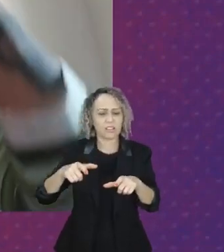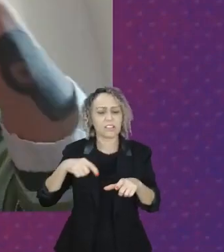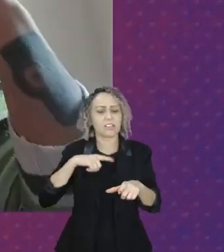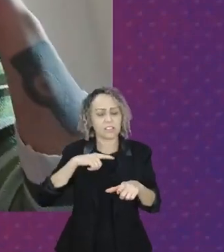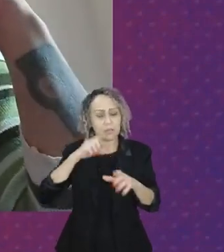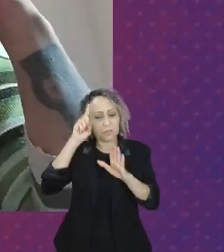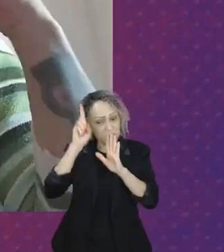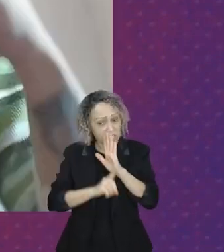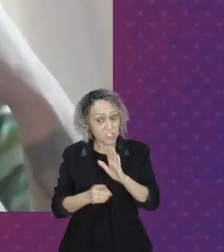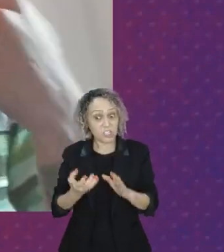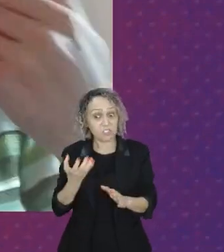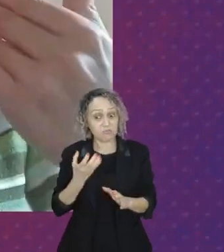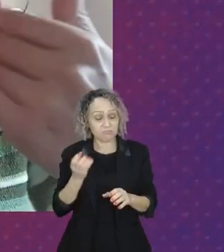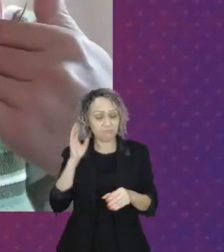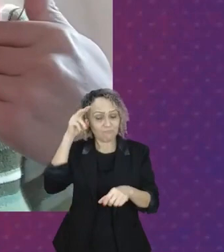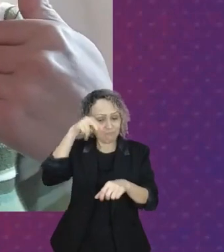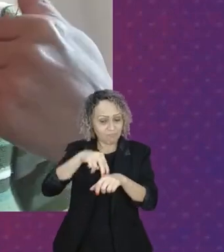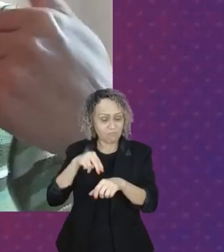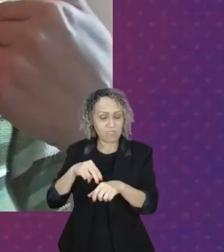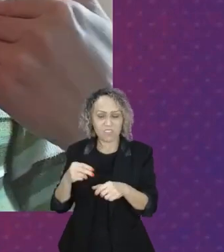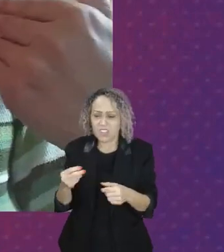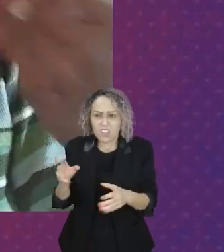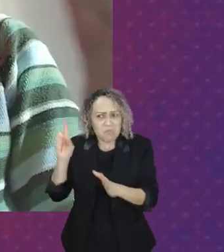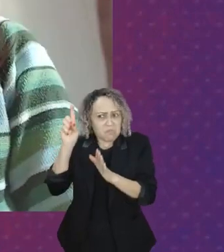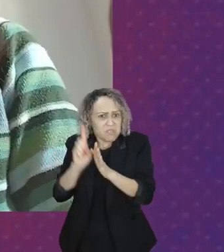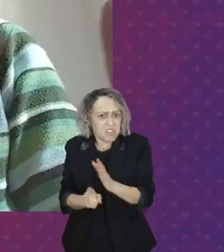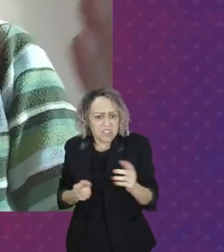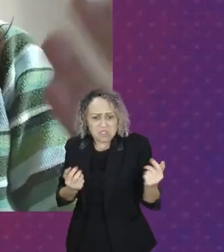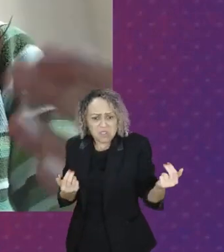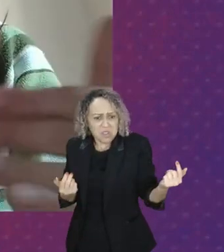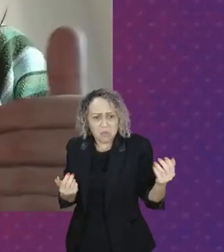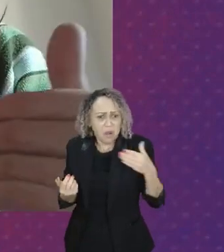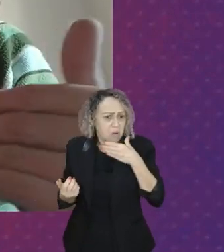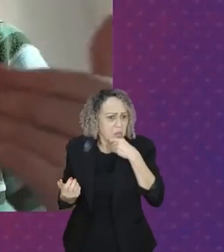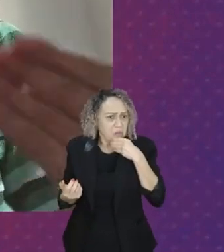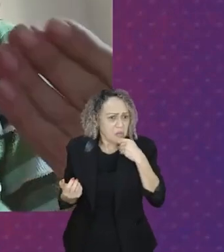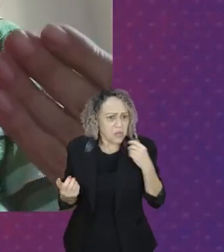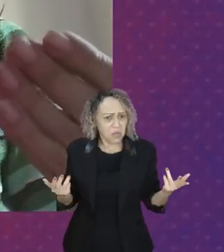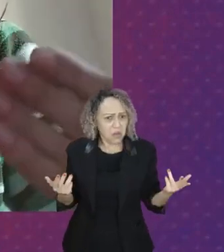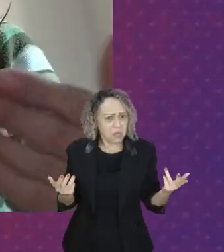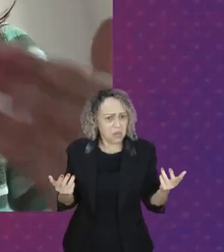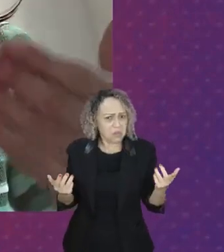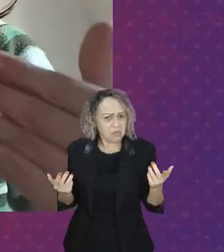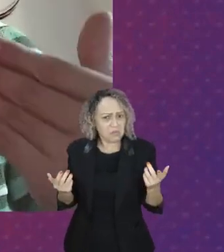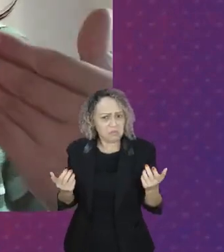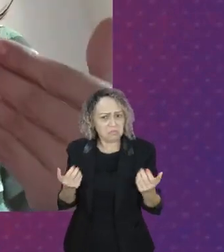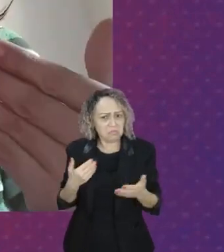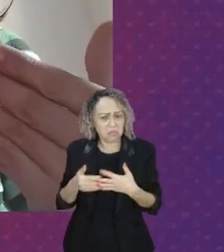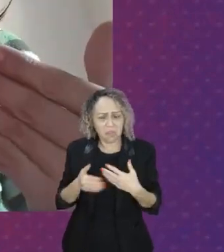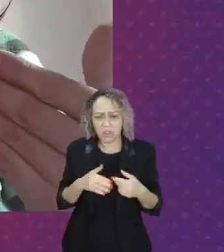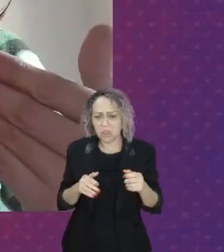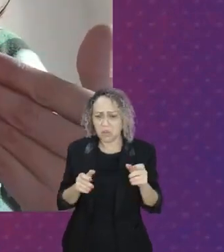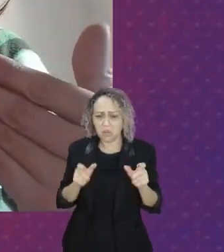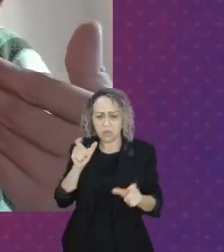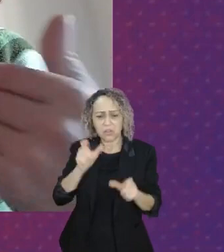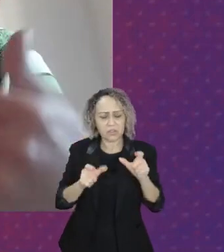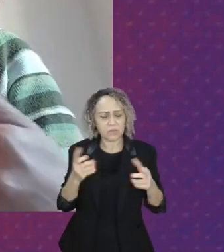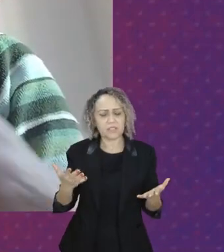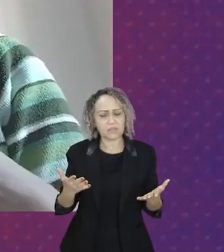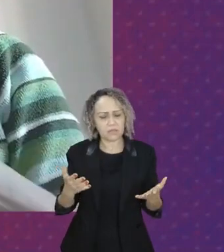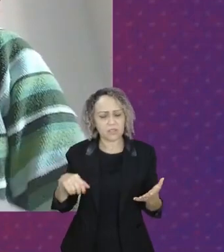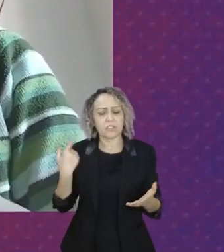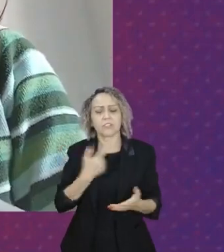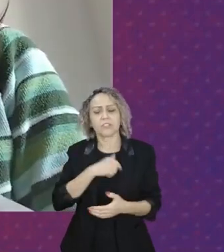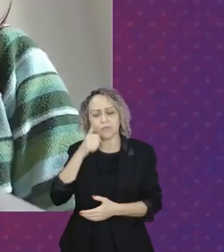direito, tanto o direito quanto qualquer outro homem e qualquer outra pessoa dentro do mundo, a gente